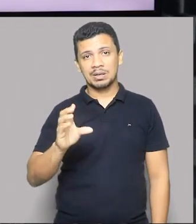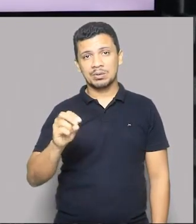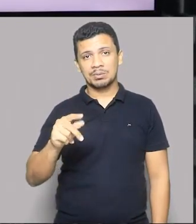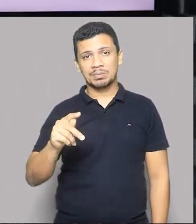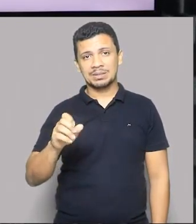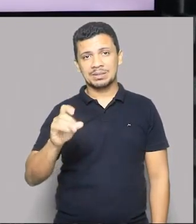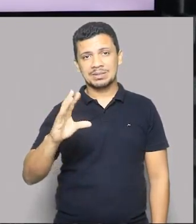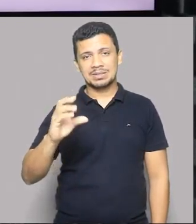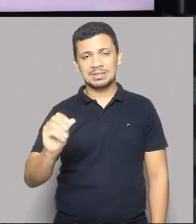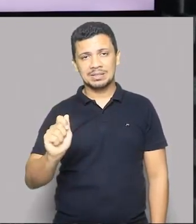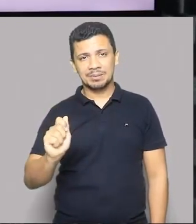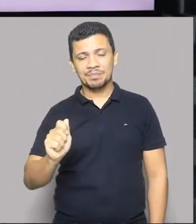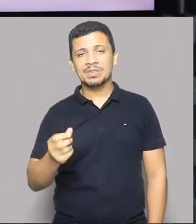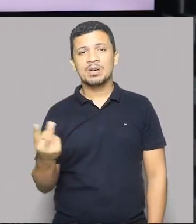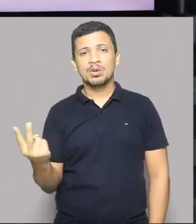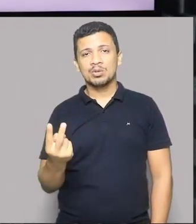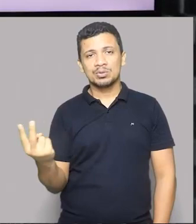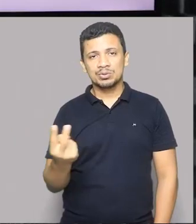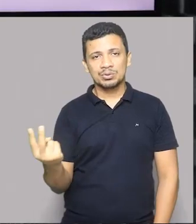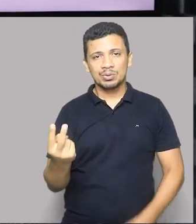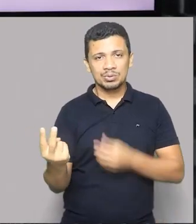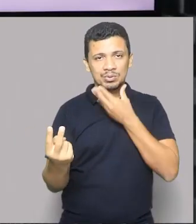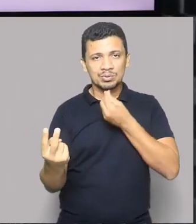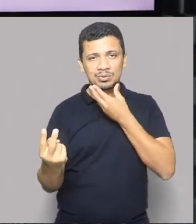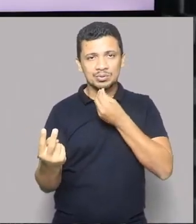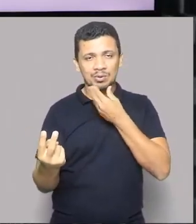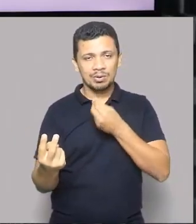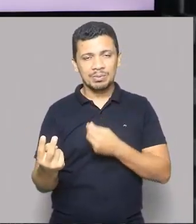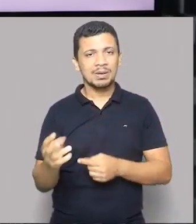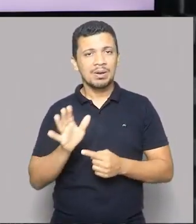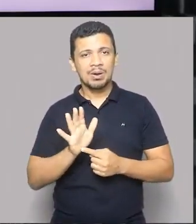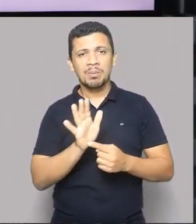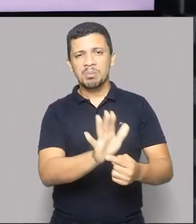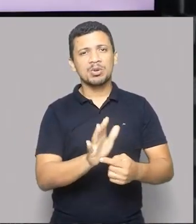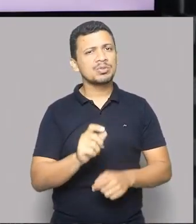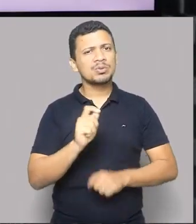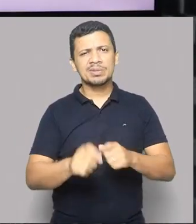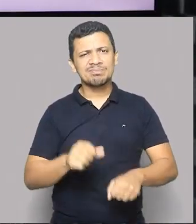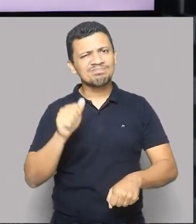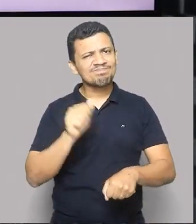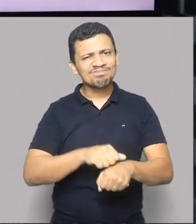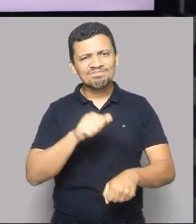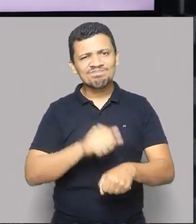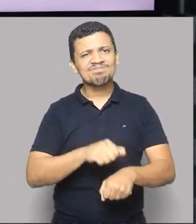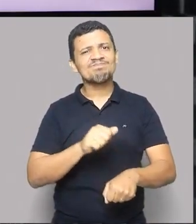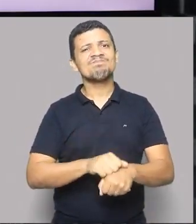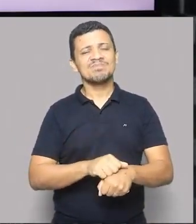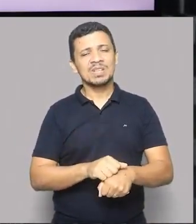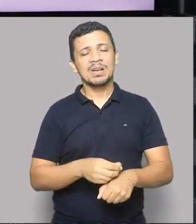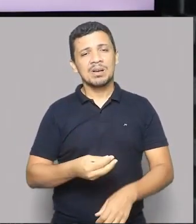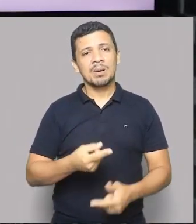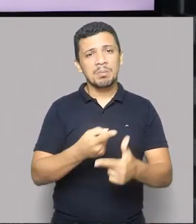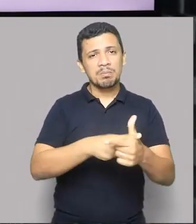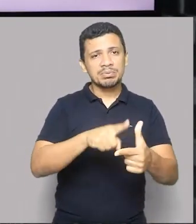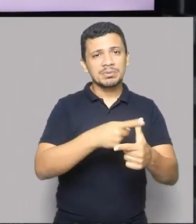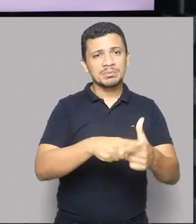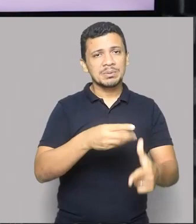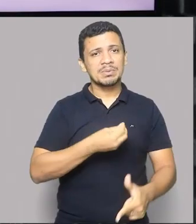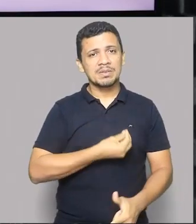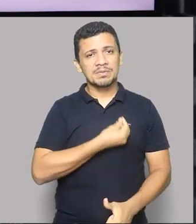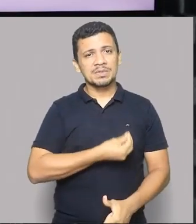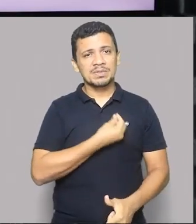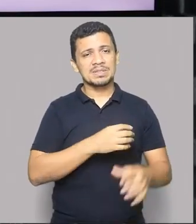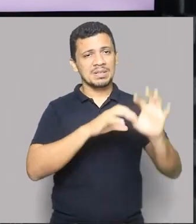Chicó, que retrata a extrema pobreza da caatinga, dos problemas vivenciados pela